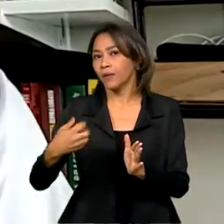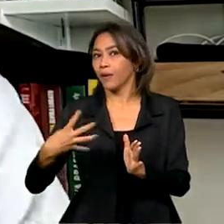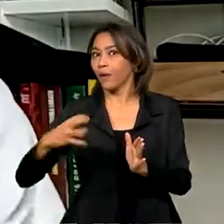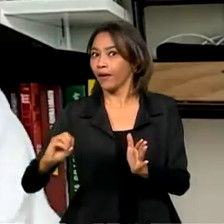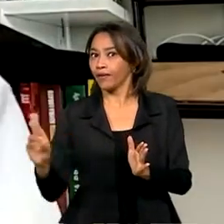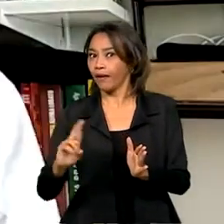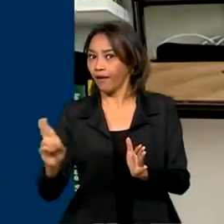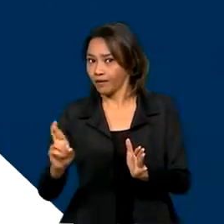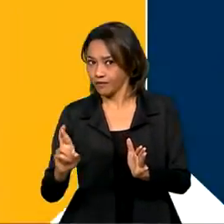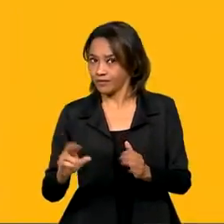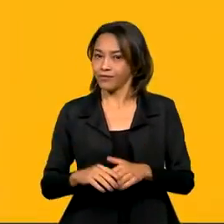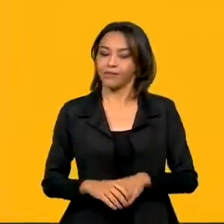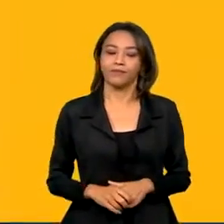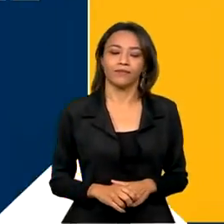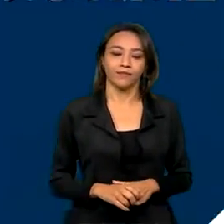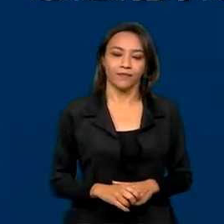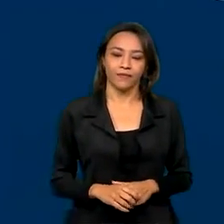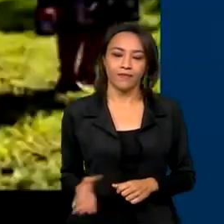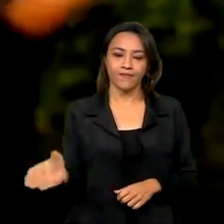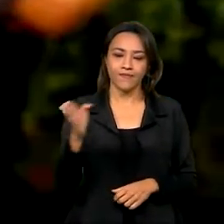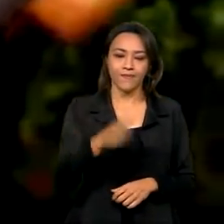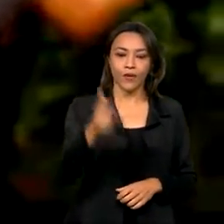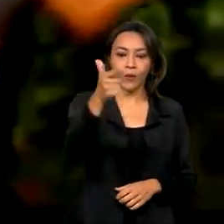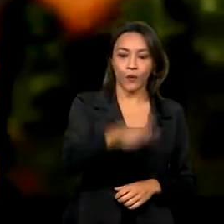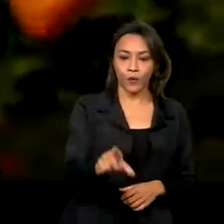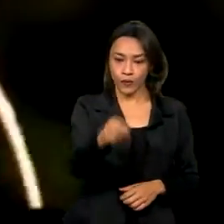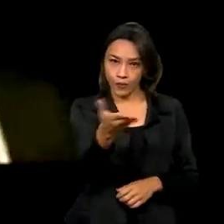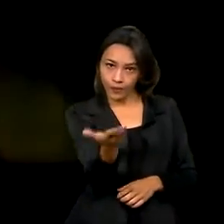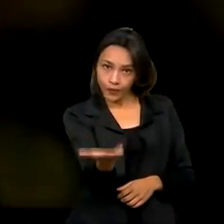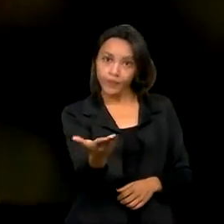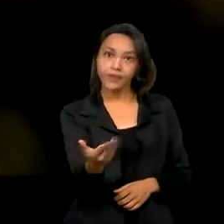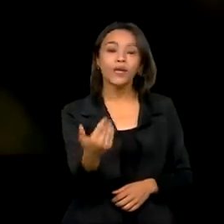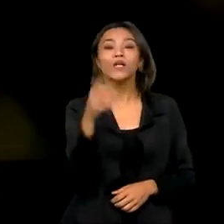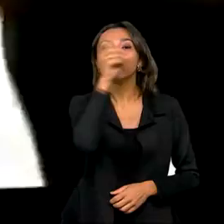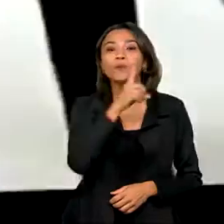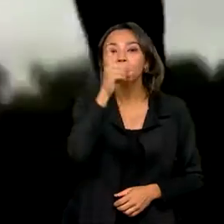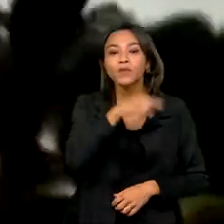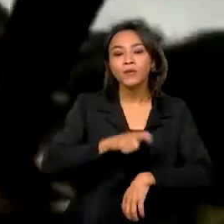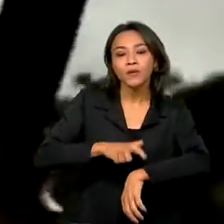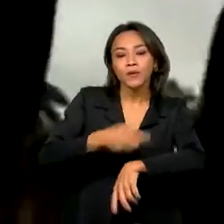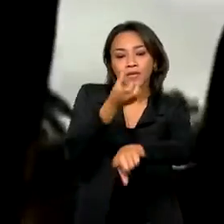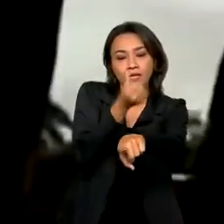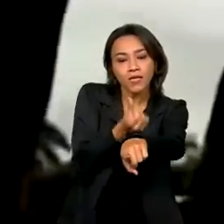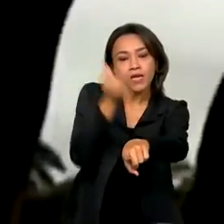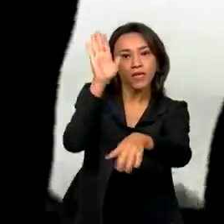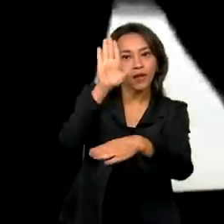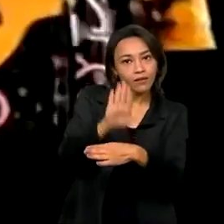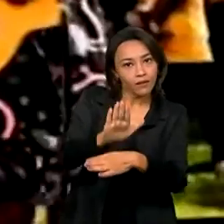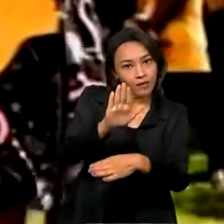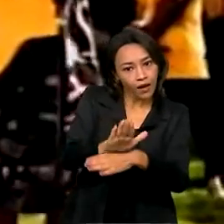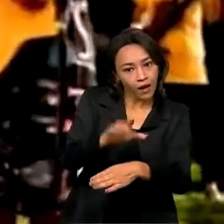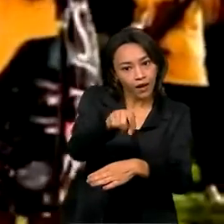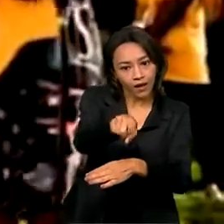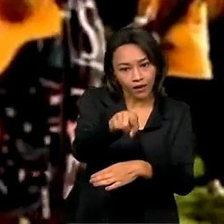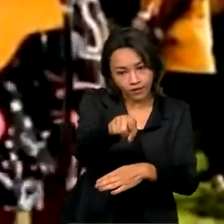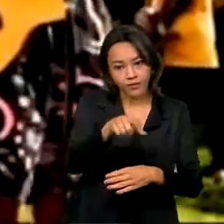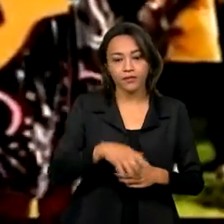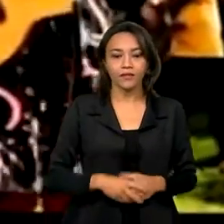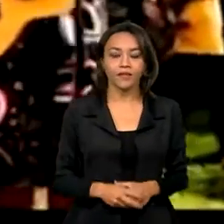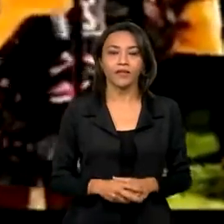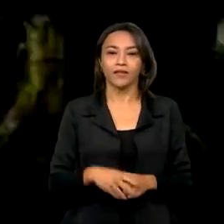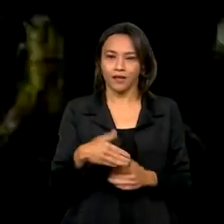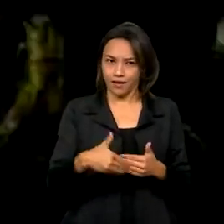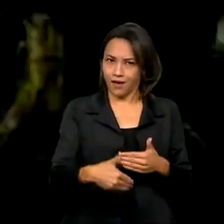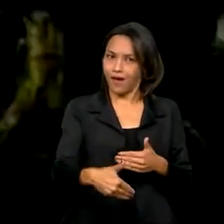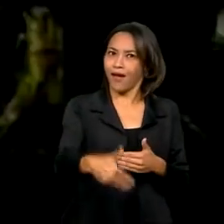E tem muito mais. Tem Ellen Oleria no domingo às 6 da tarde como uma das atrações do Festival Favela Sounds, que é o